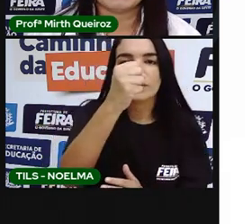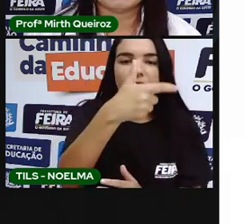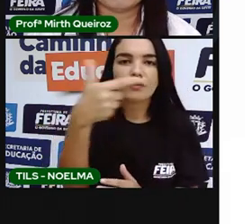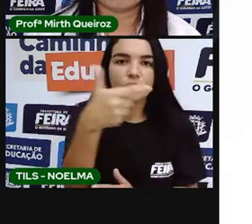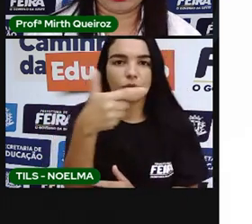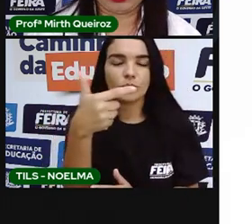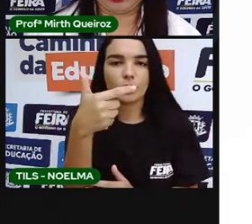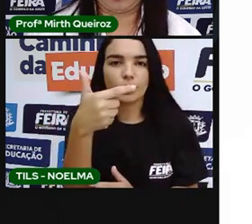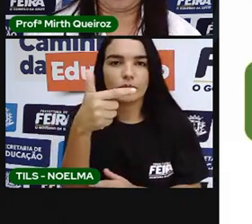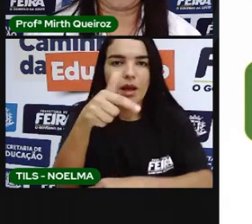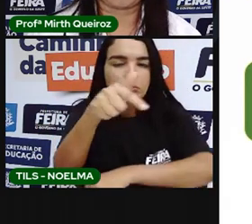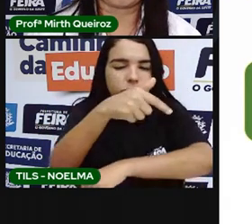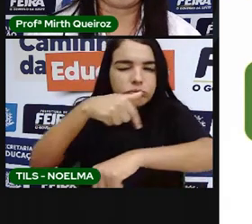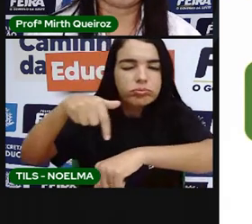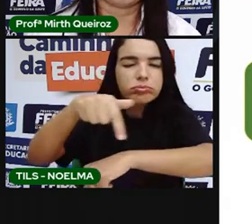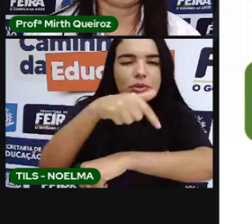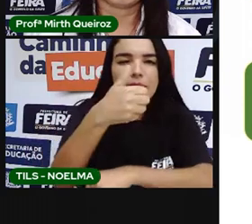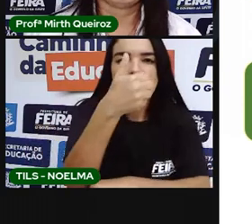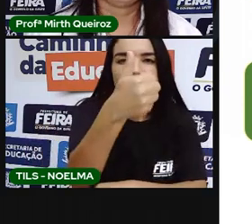anos.